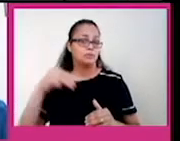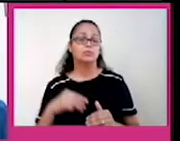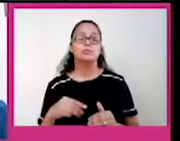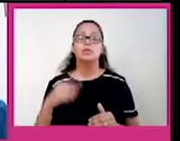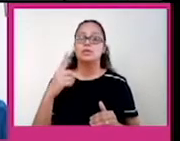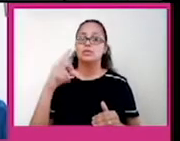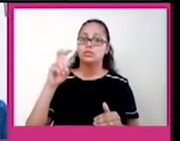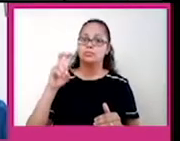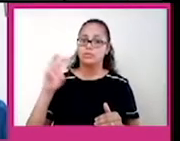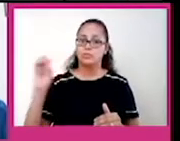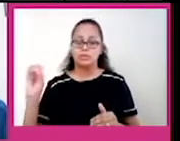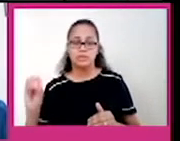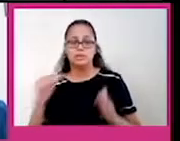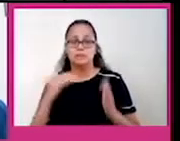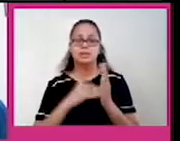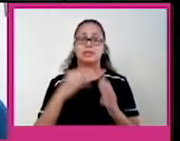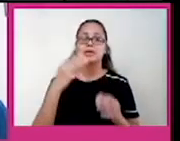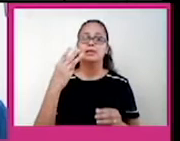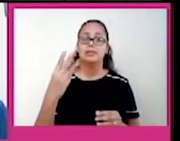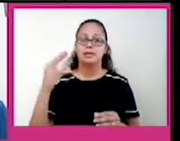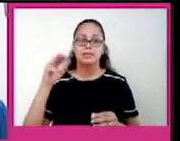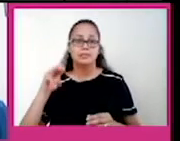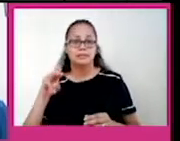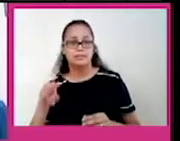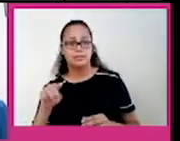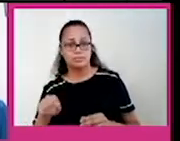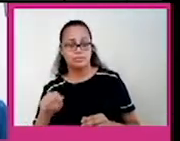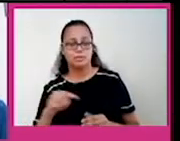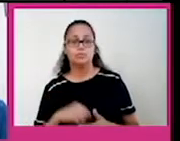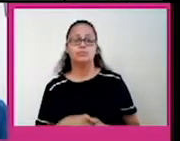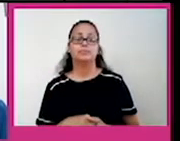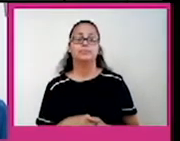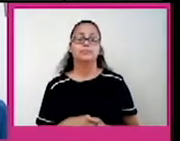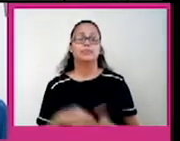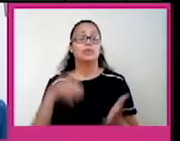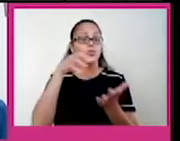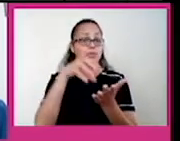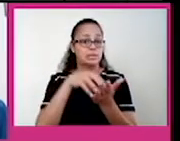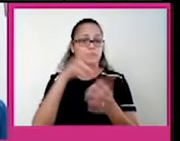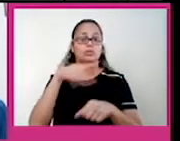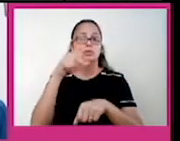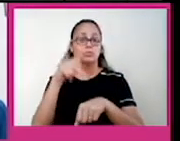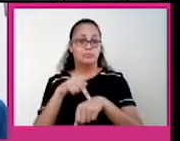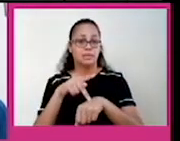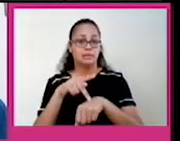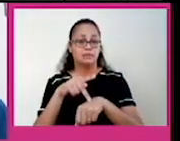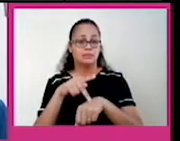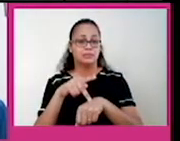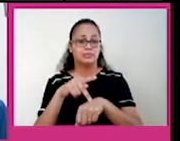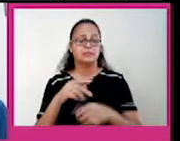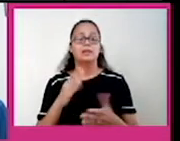3.000, essa porção maior aqui do centro do continente. Então as elevações estão mais no centro do país. Página